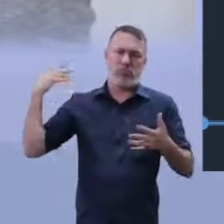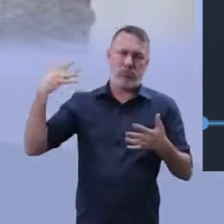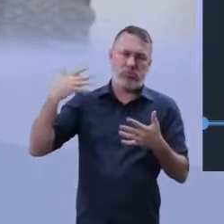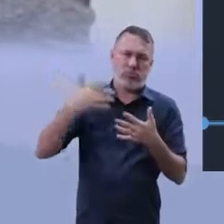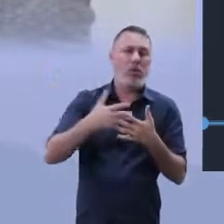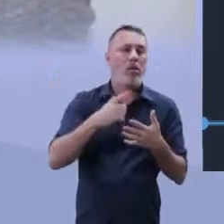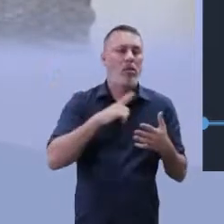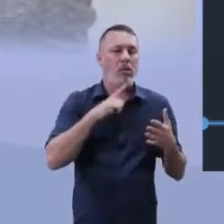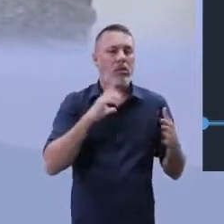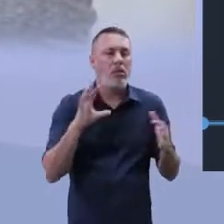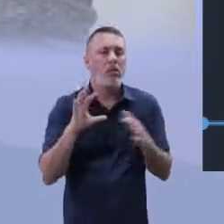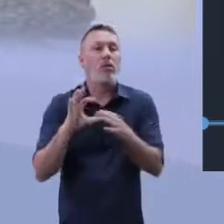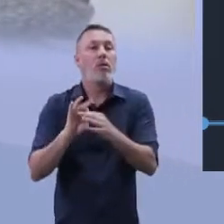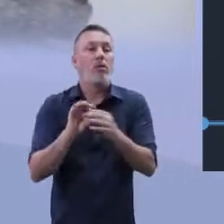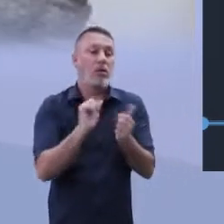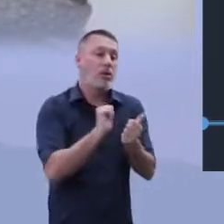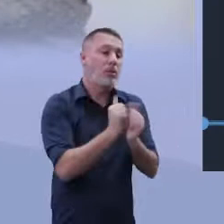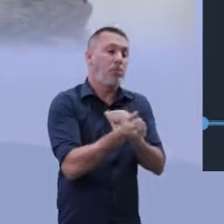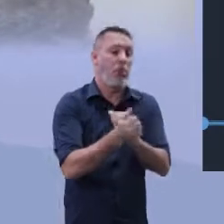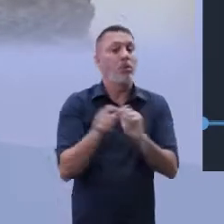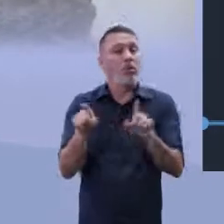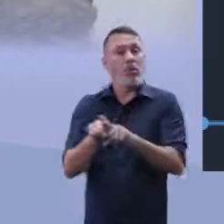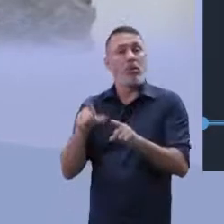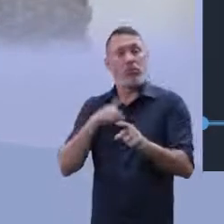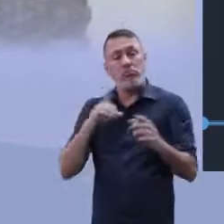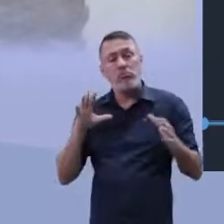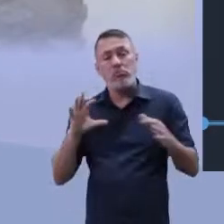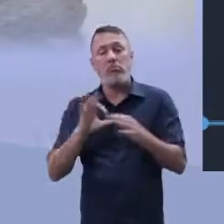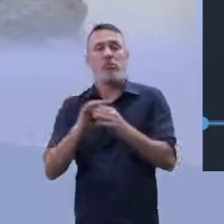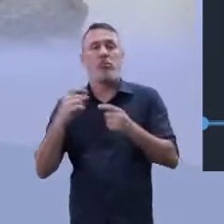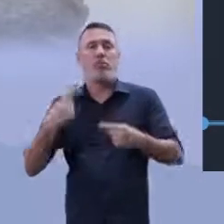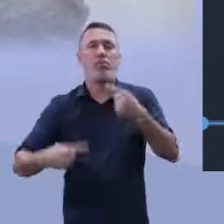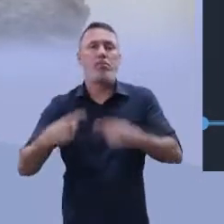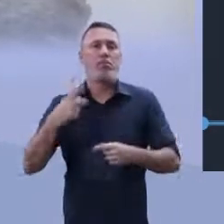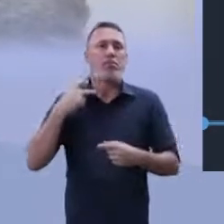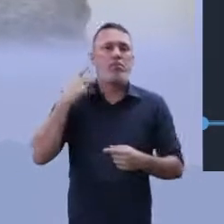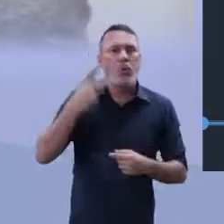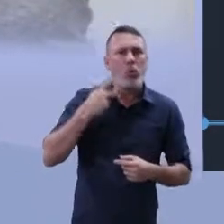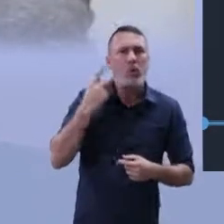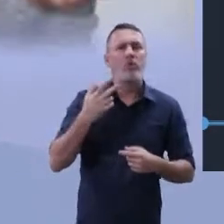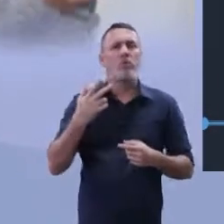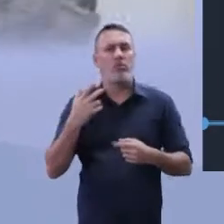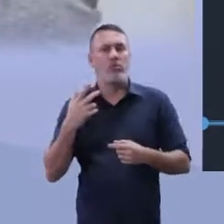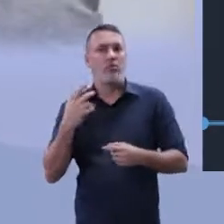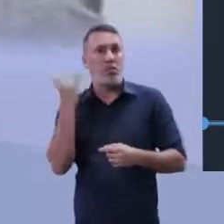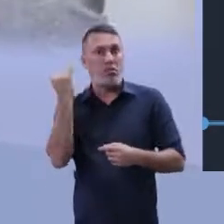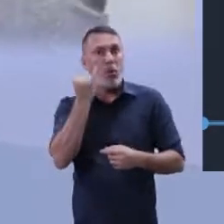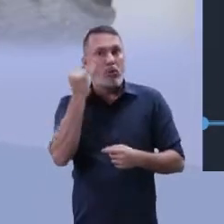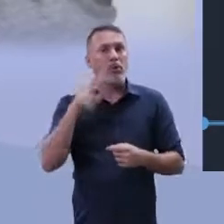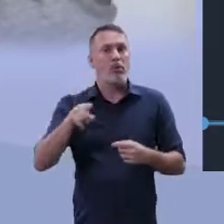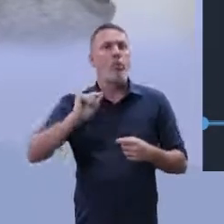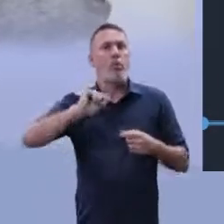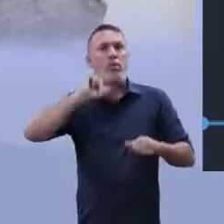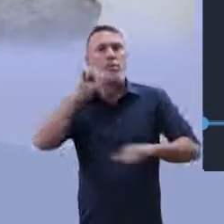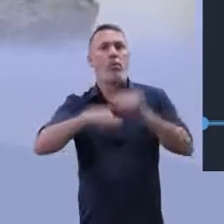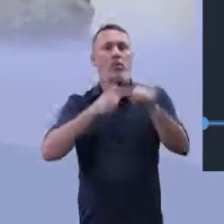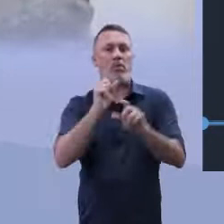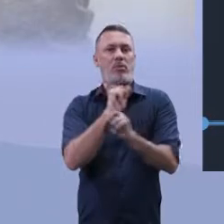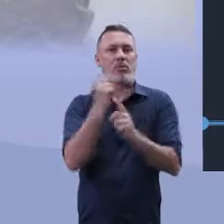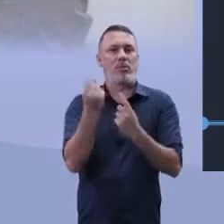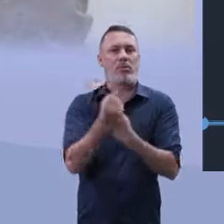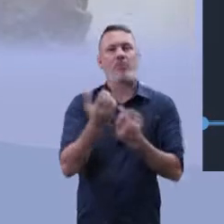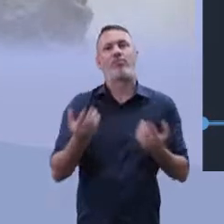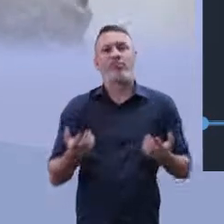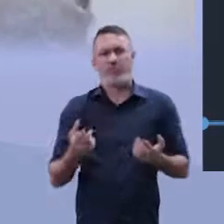dialogar, ele tem um diálogo com questões políticas, as questões importantes de instrumentos de